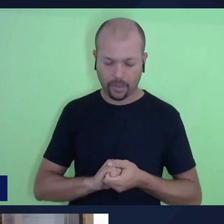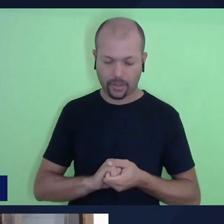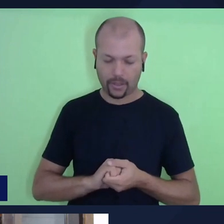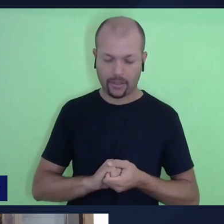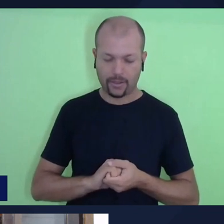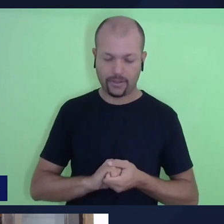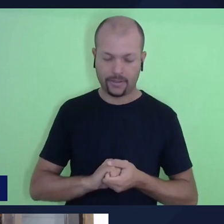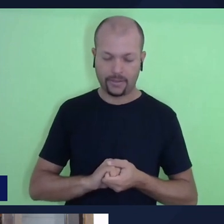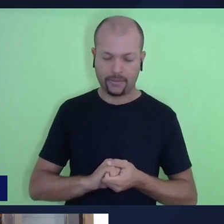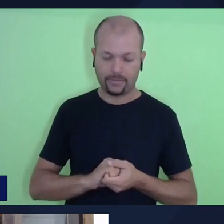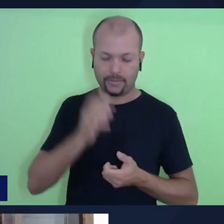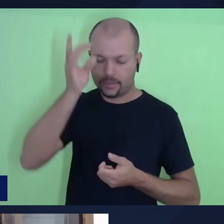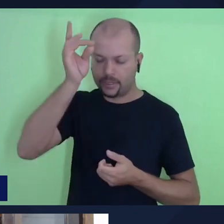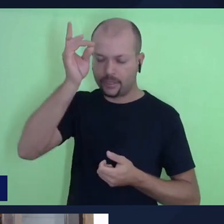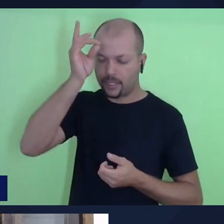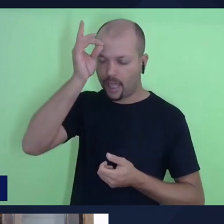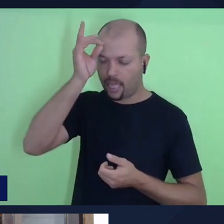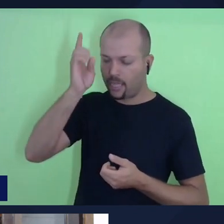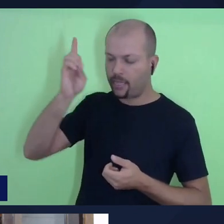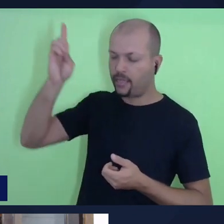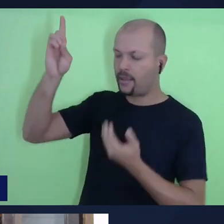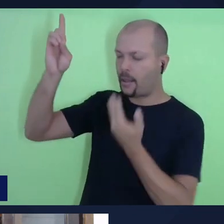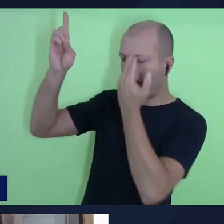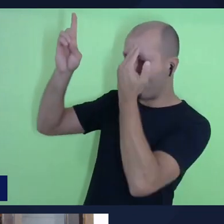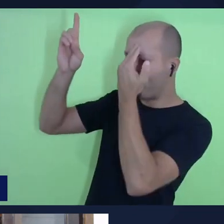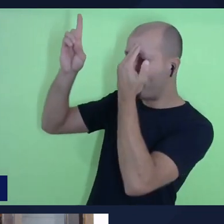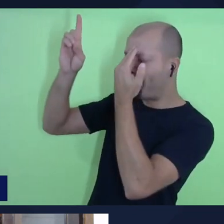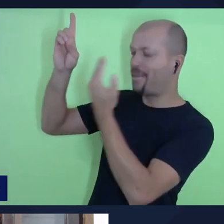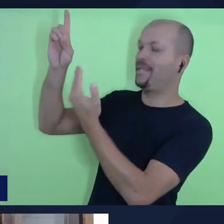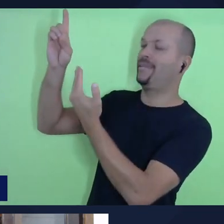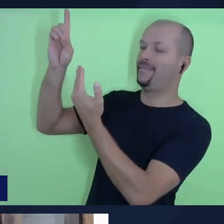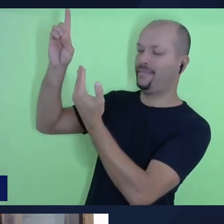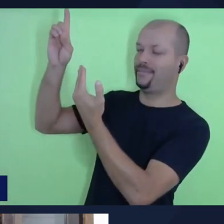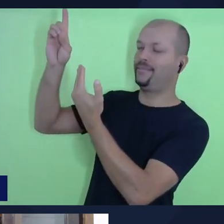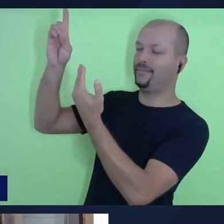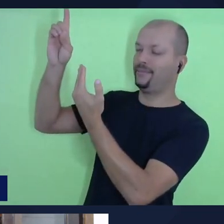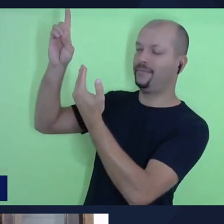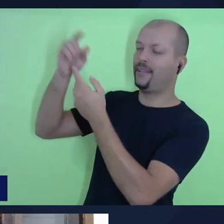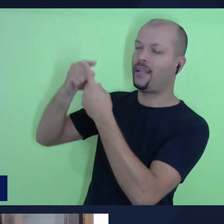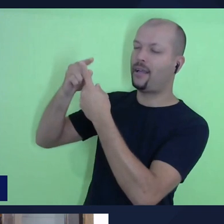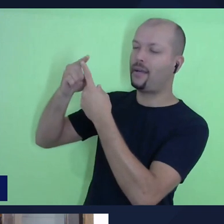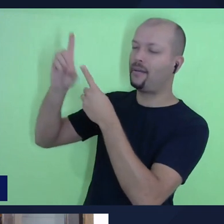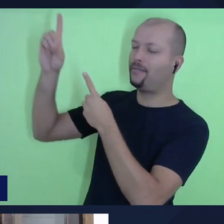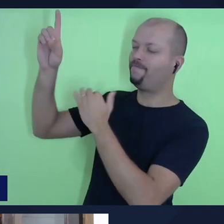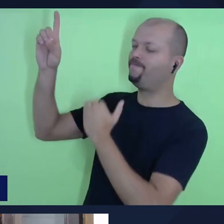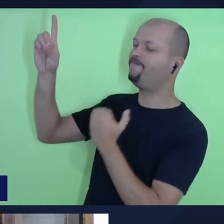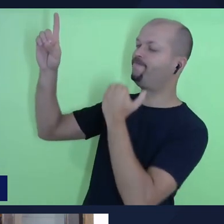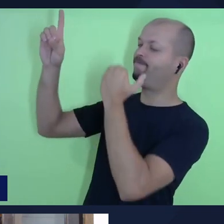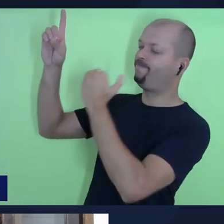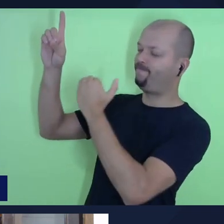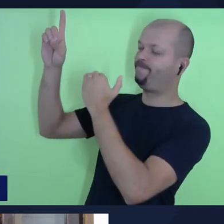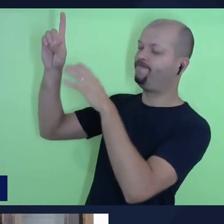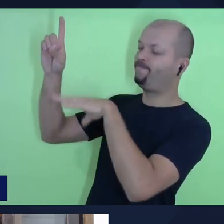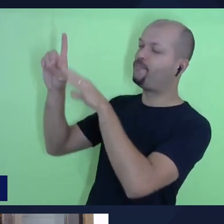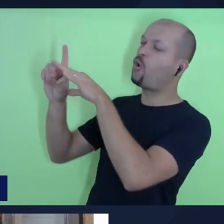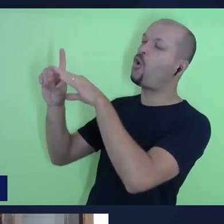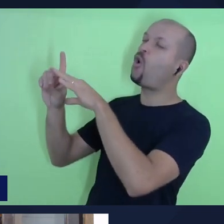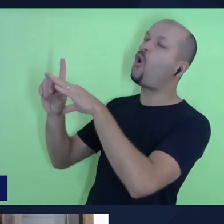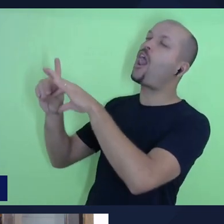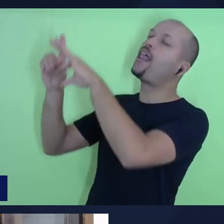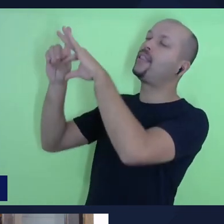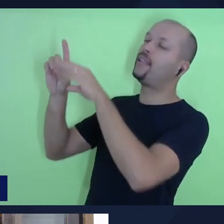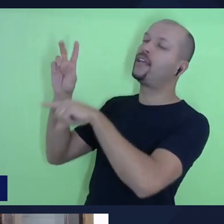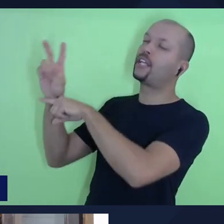Santo Deus, muito obrigado porque o senhor é um soberano que cuida dos seus filhos.